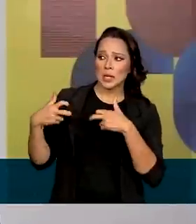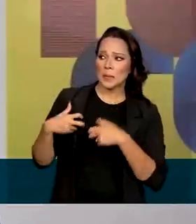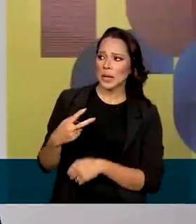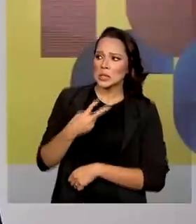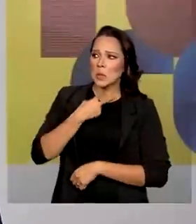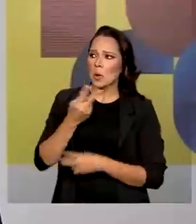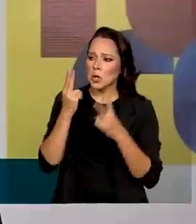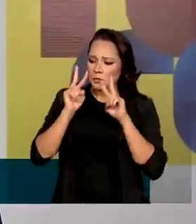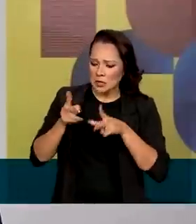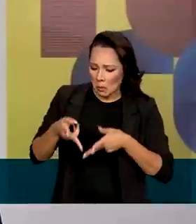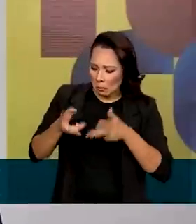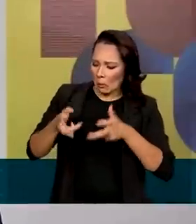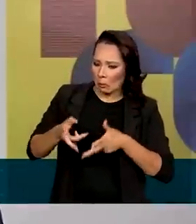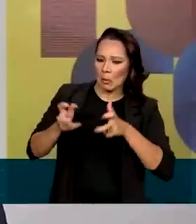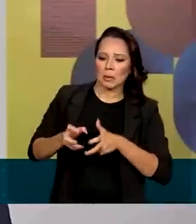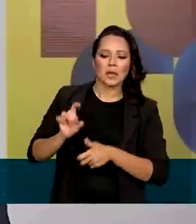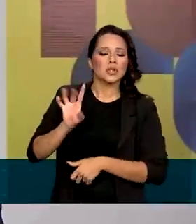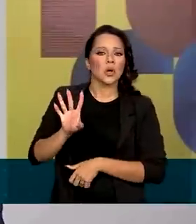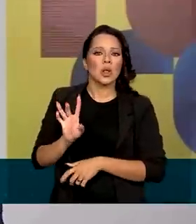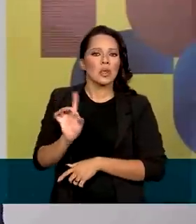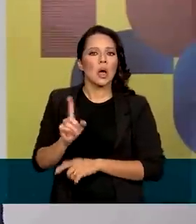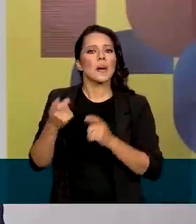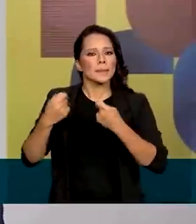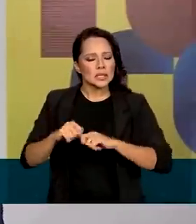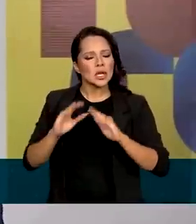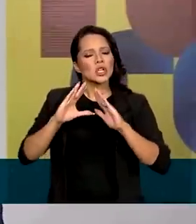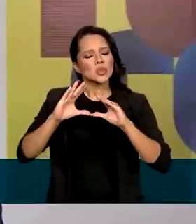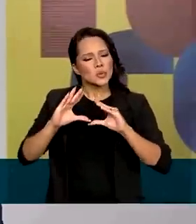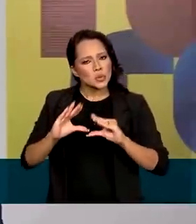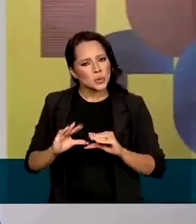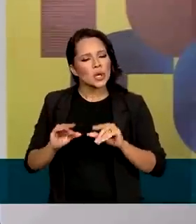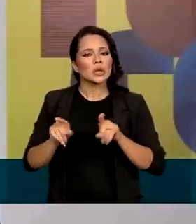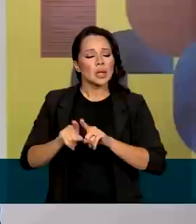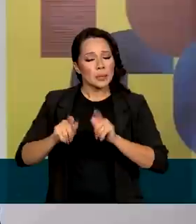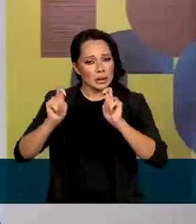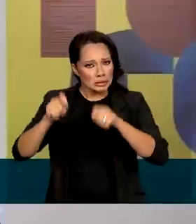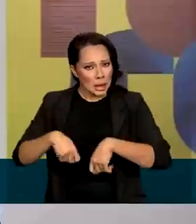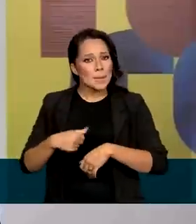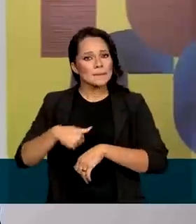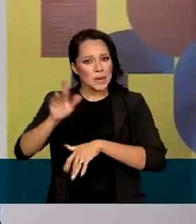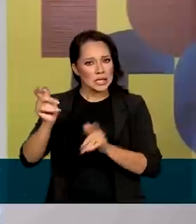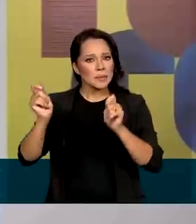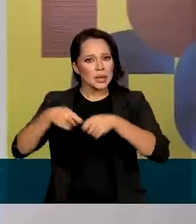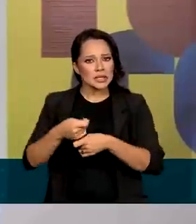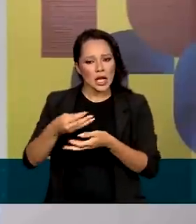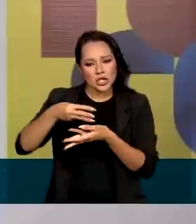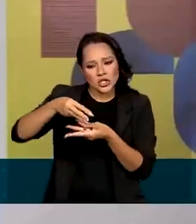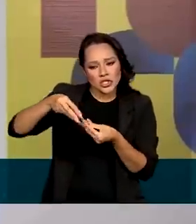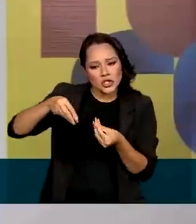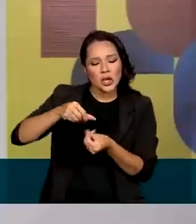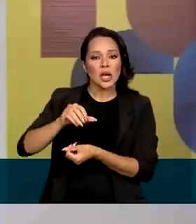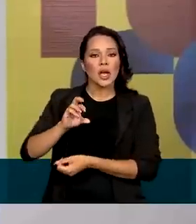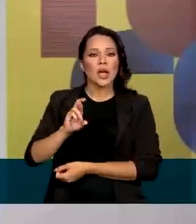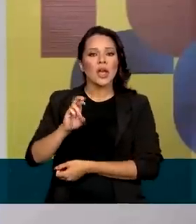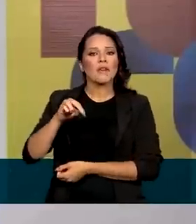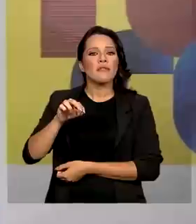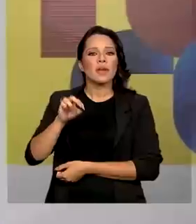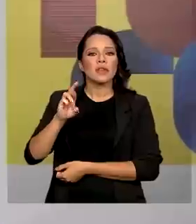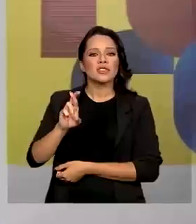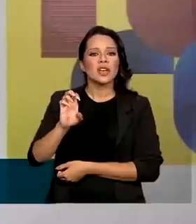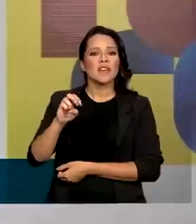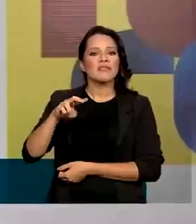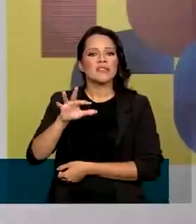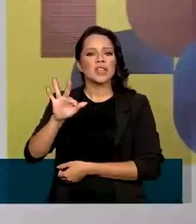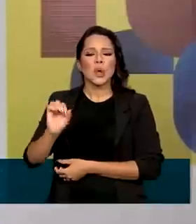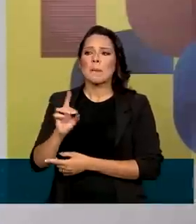olhar só a exploração. Nós precisamos maximizar a capacidade de refino instalada. Por quê? Para não ter que